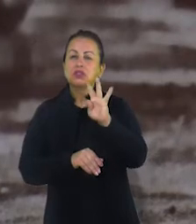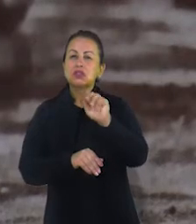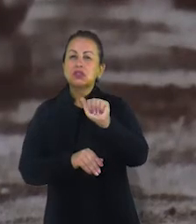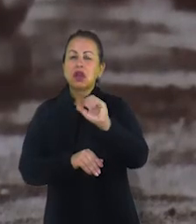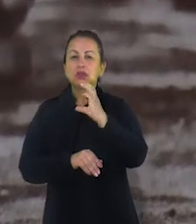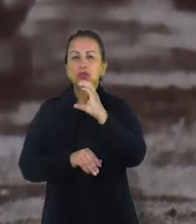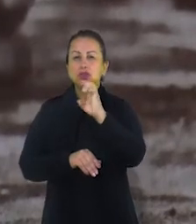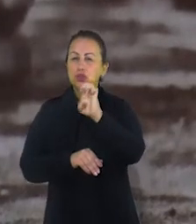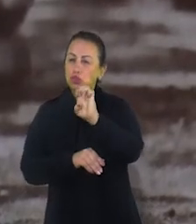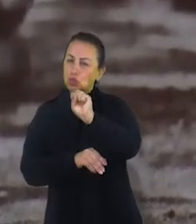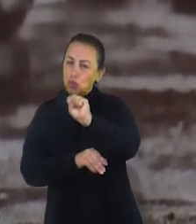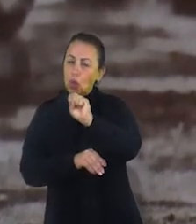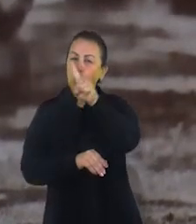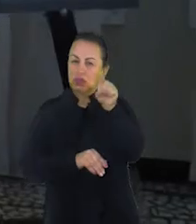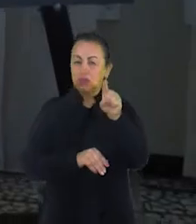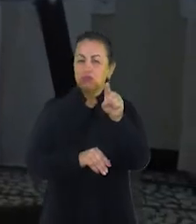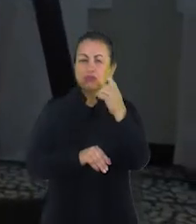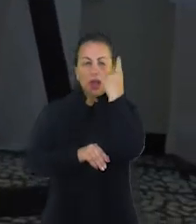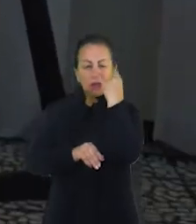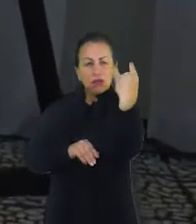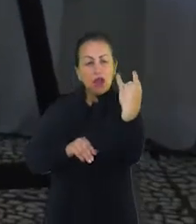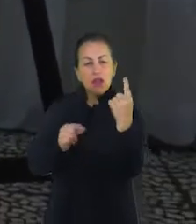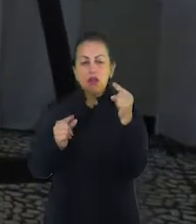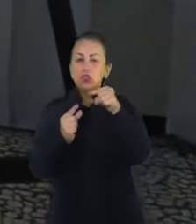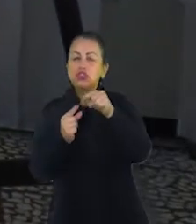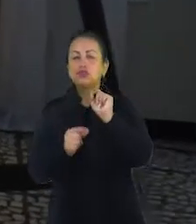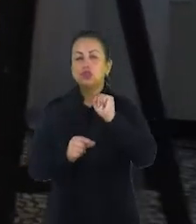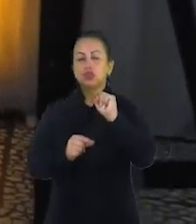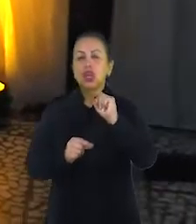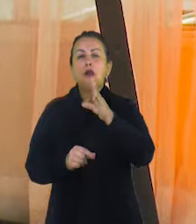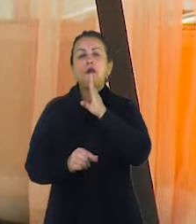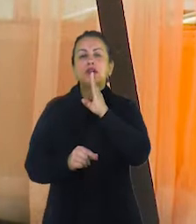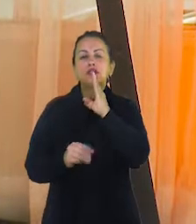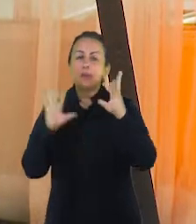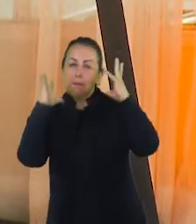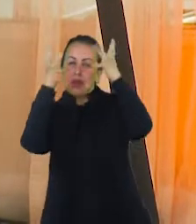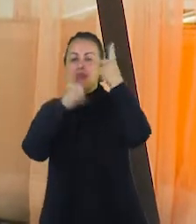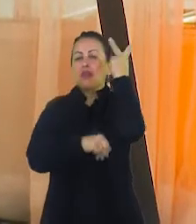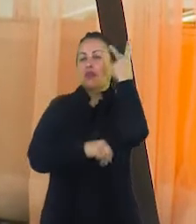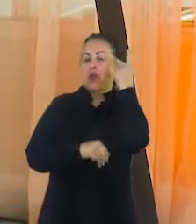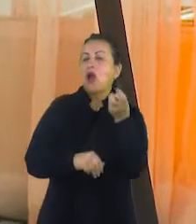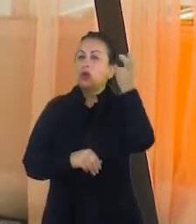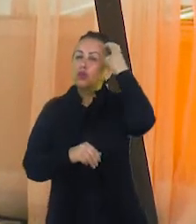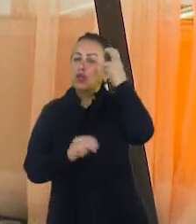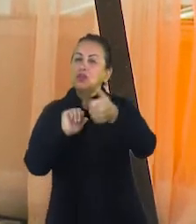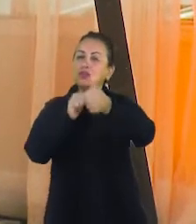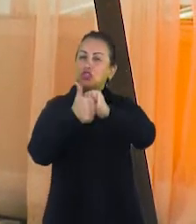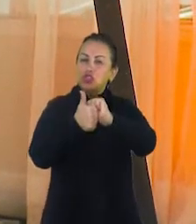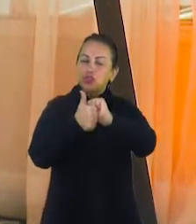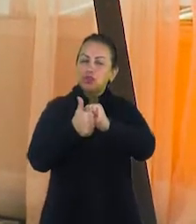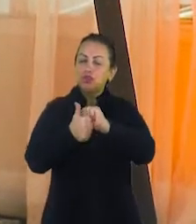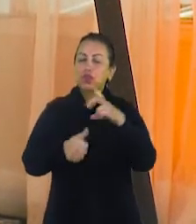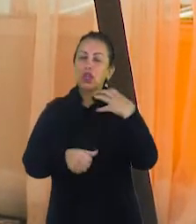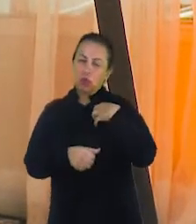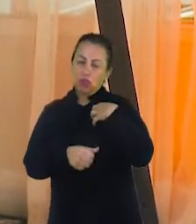objetivo é atrair o turista, tanto da região quanto do resto do estado, para conhecer as belezas naturais, culturais e esportivas